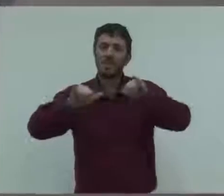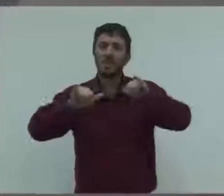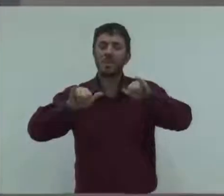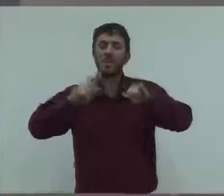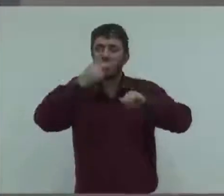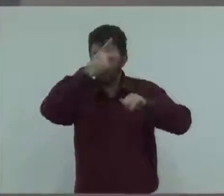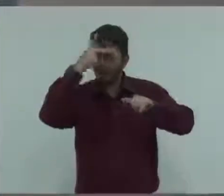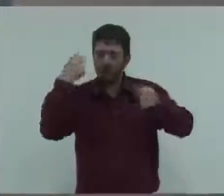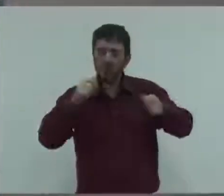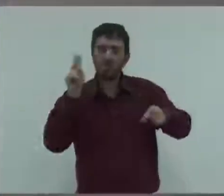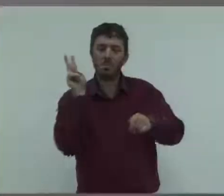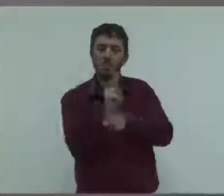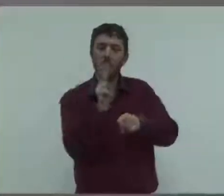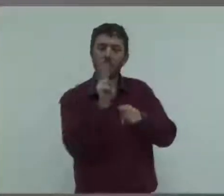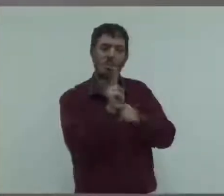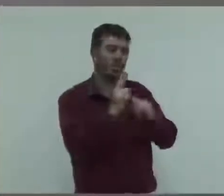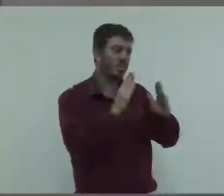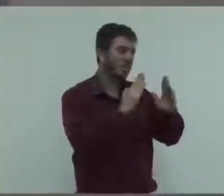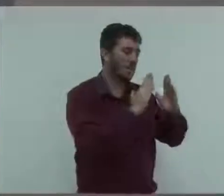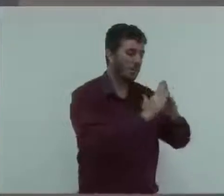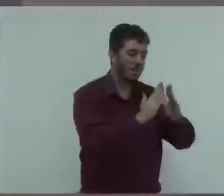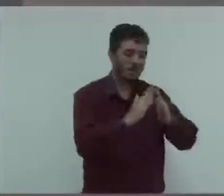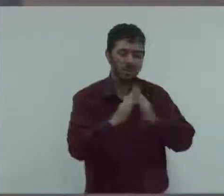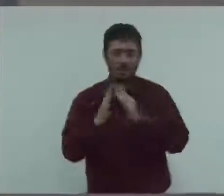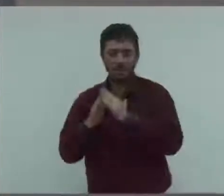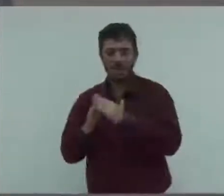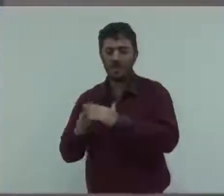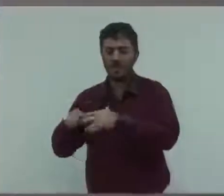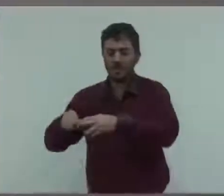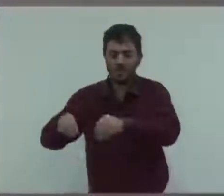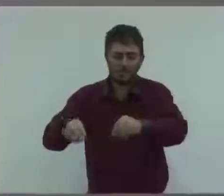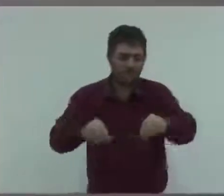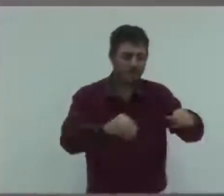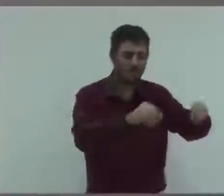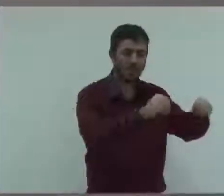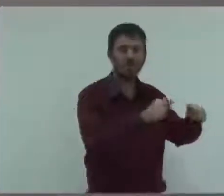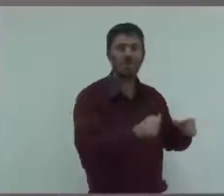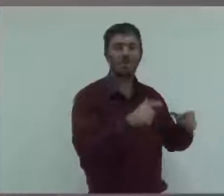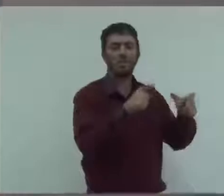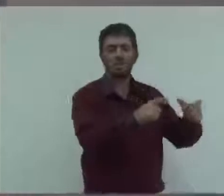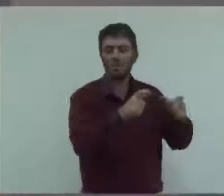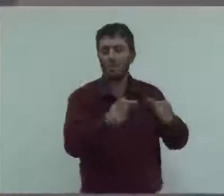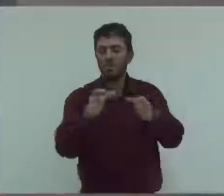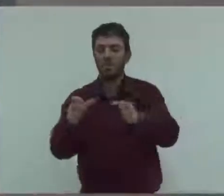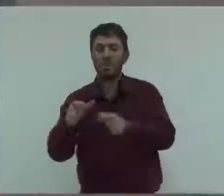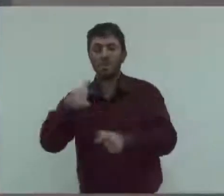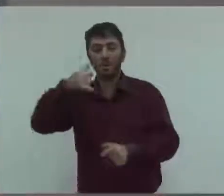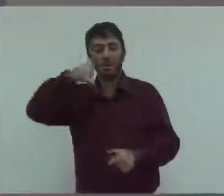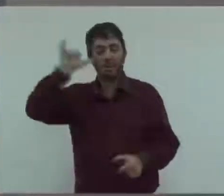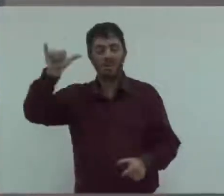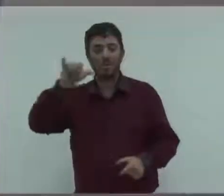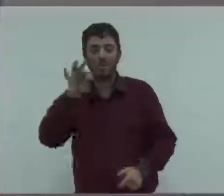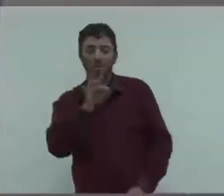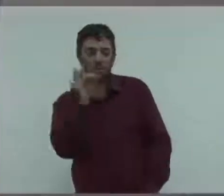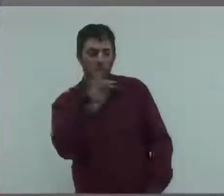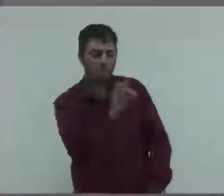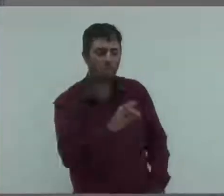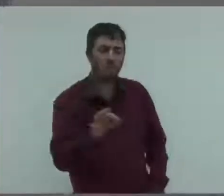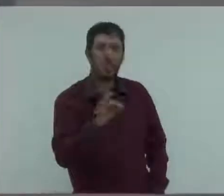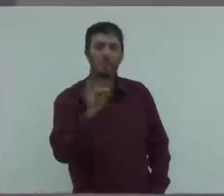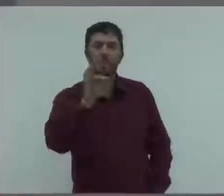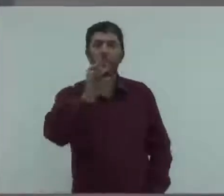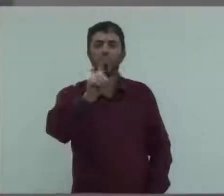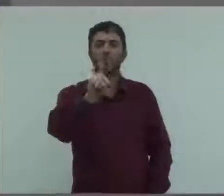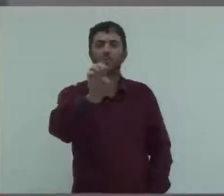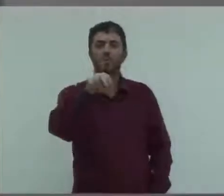mais limpos, os locais de procriação. Conversamos aqui também na prestação de conta. Estou marcando